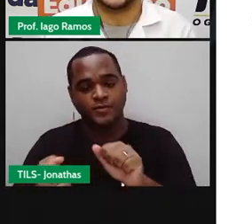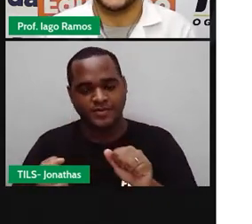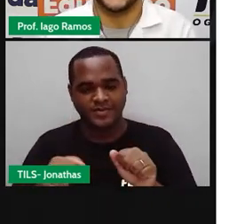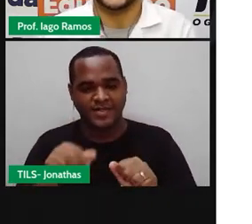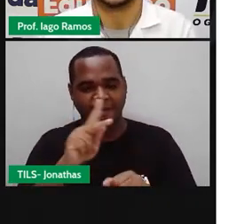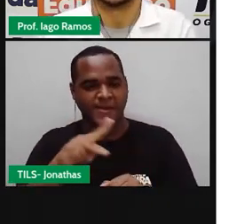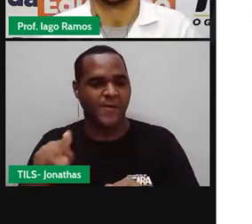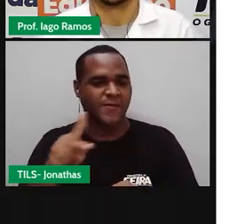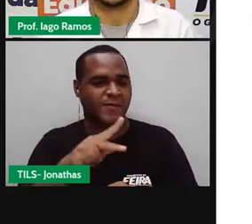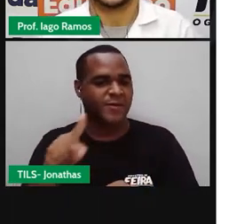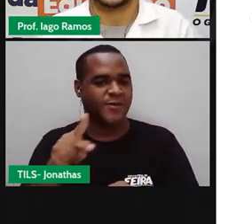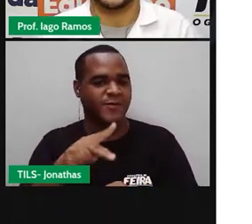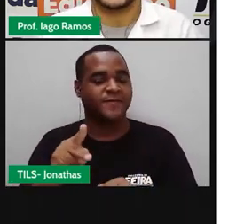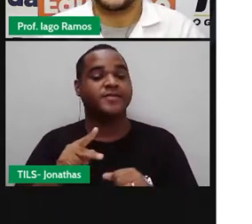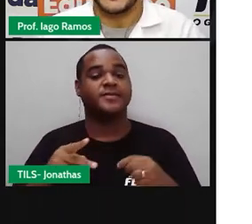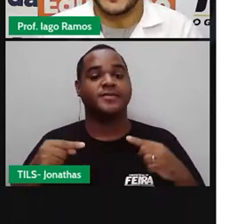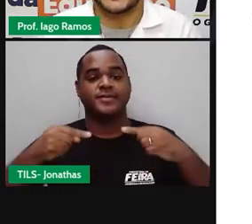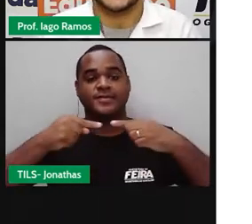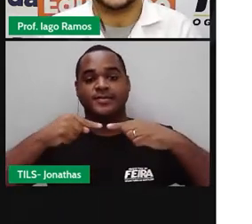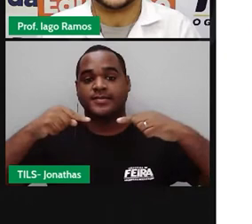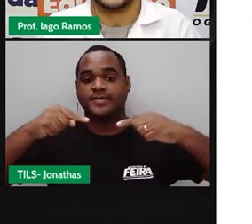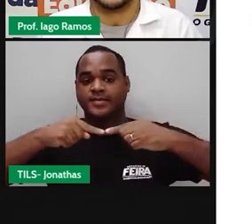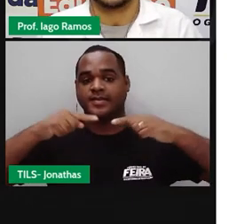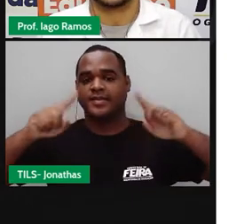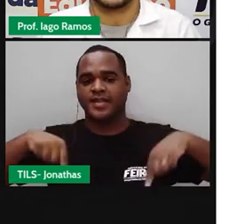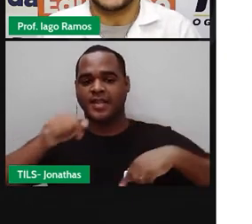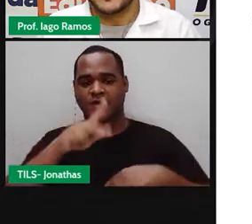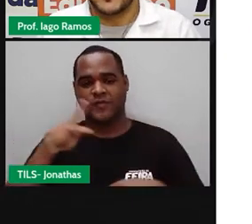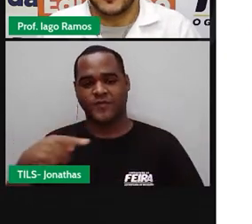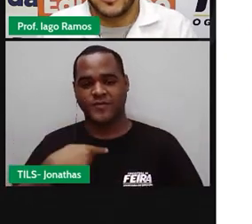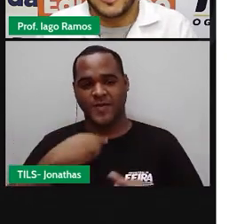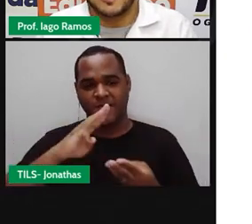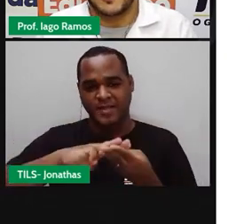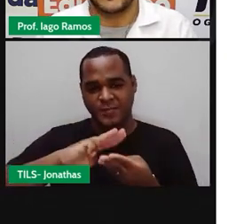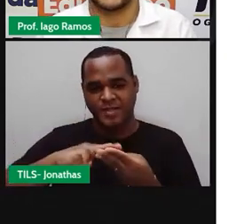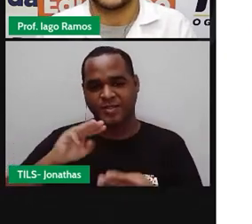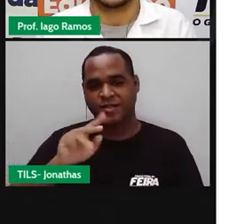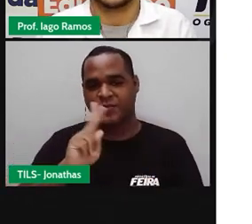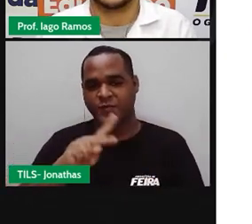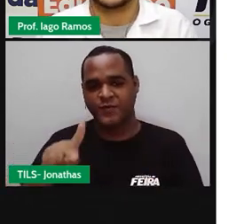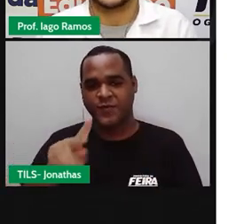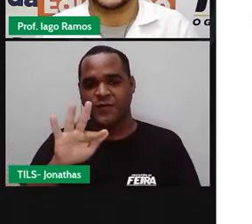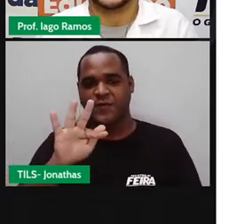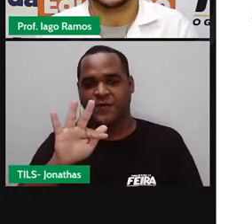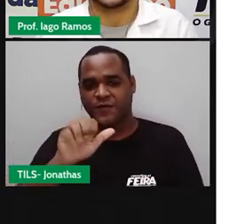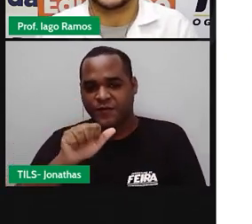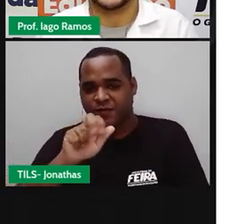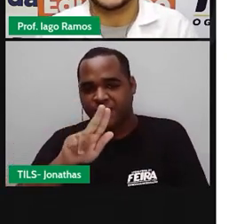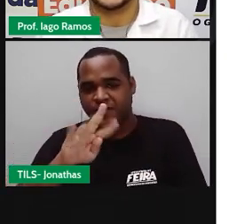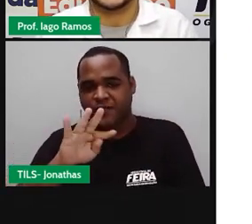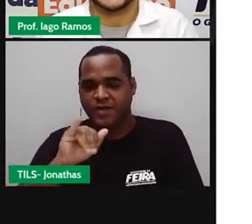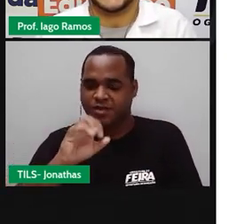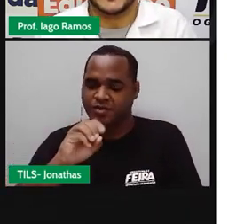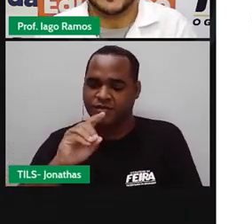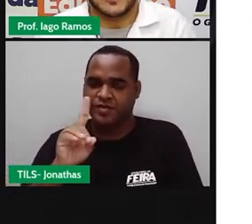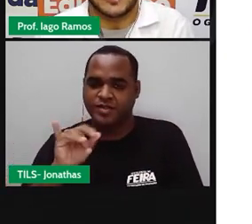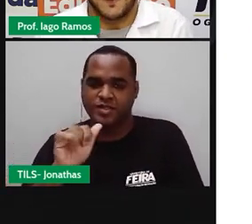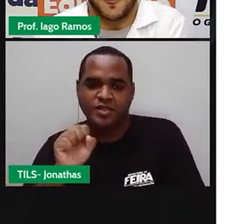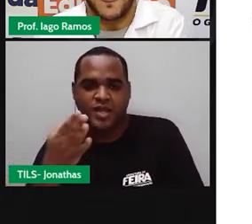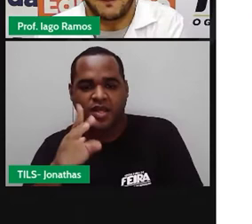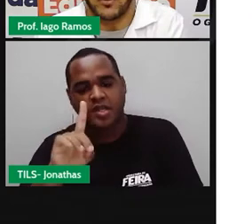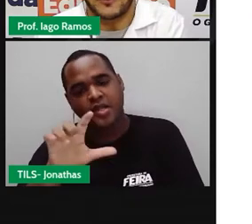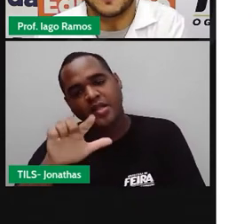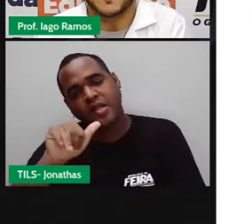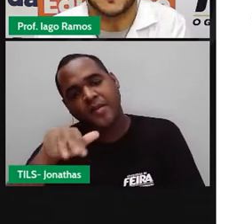professor Iago Ramos, sou professor de matemática, venho lá da escola municipal Faustino Dias Lima,